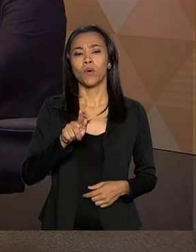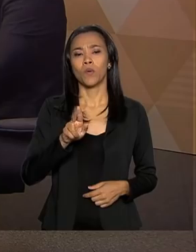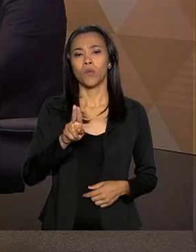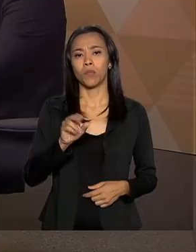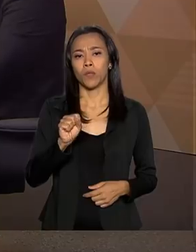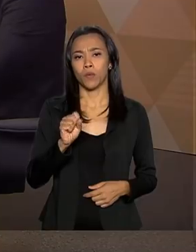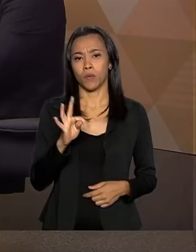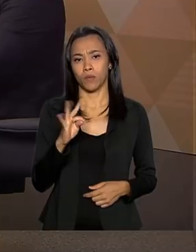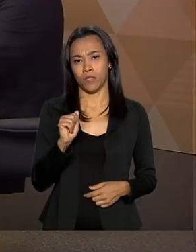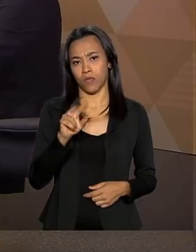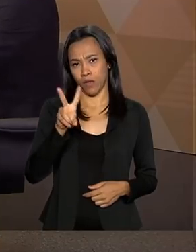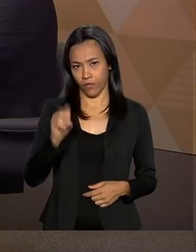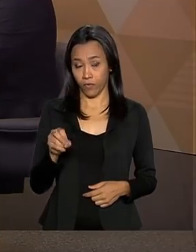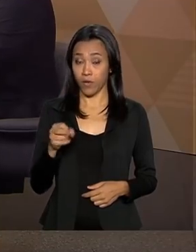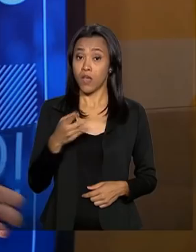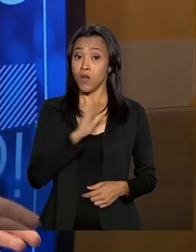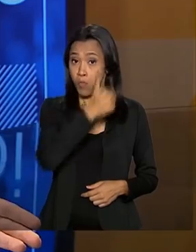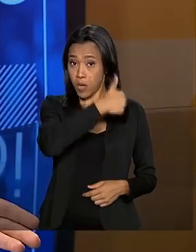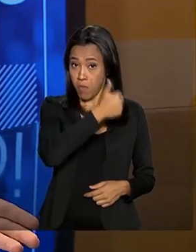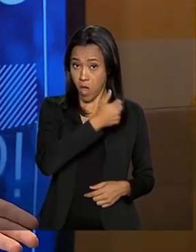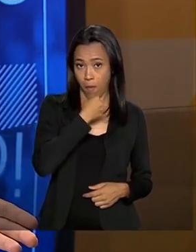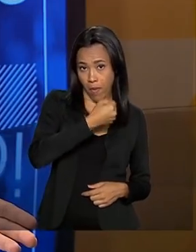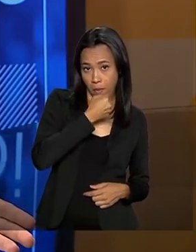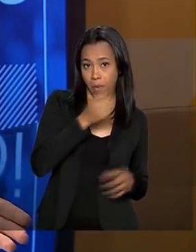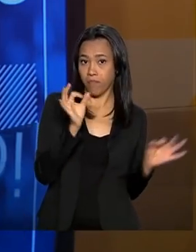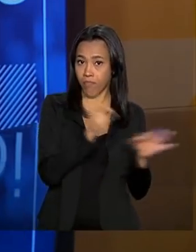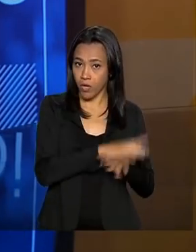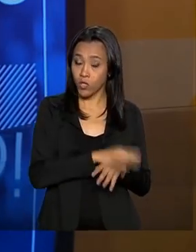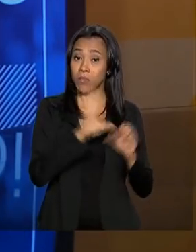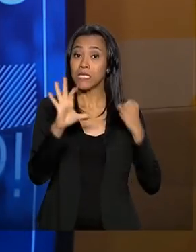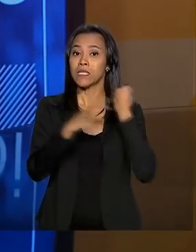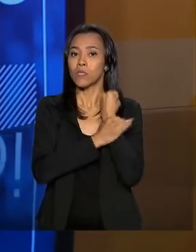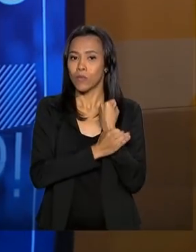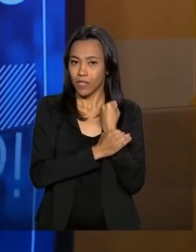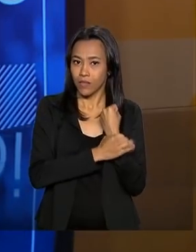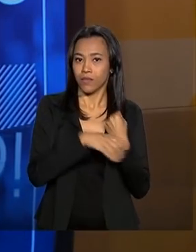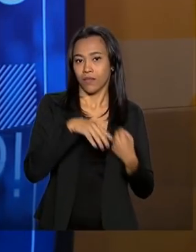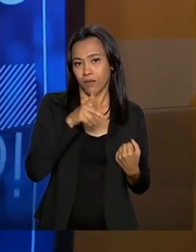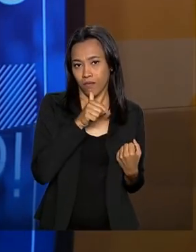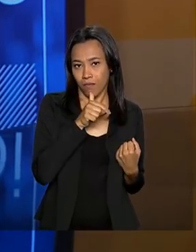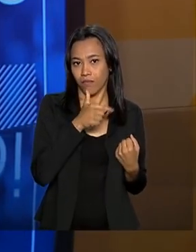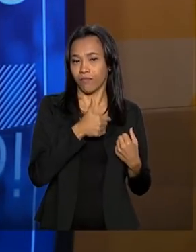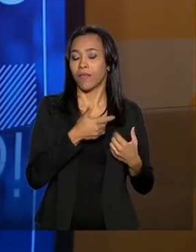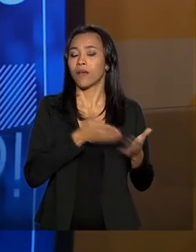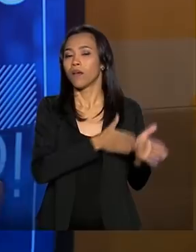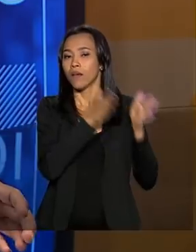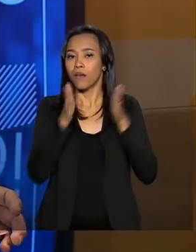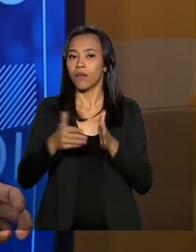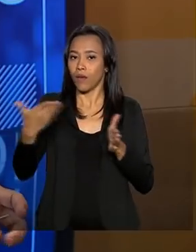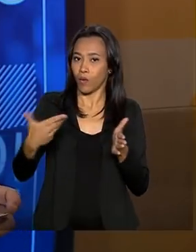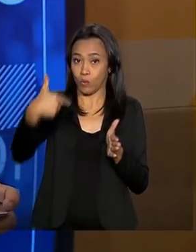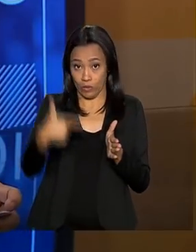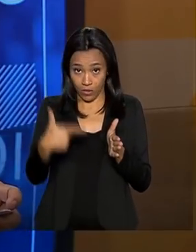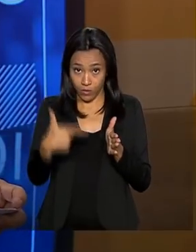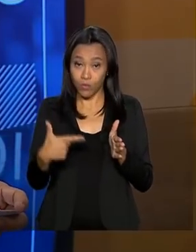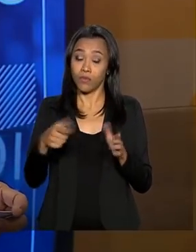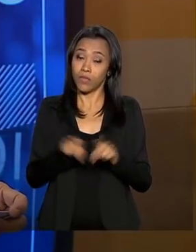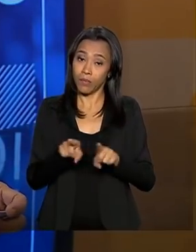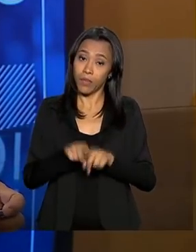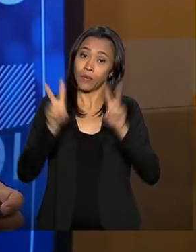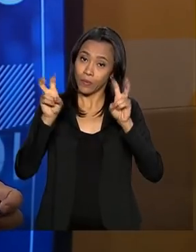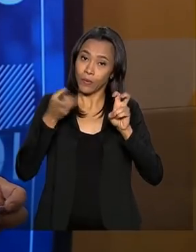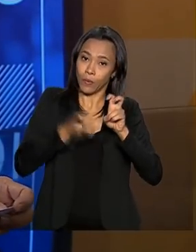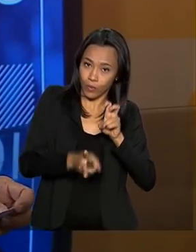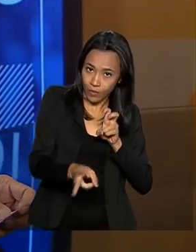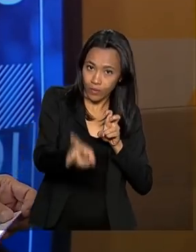maior. Nós encerramos o primeiro bloco falando de segurança hídrica e vamos começar esse segundo bloco também falando sobre essa questão da segurança